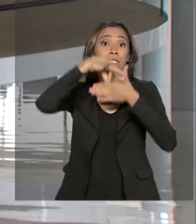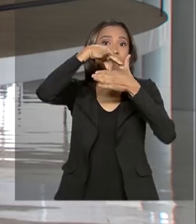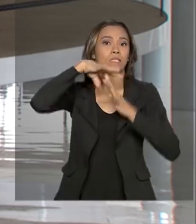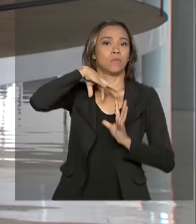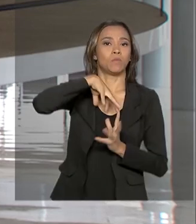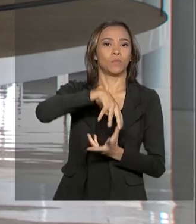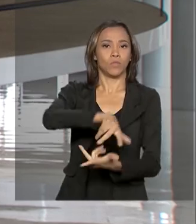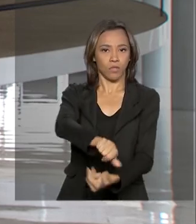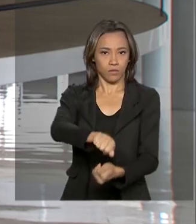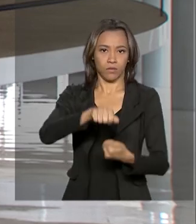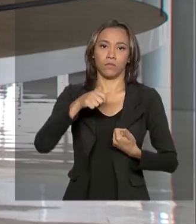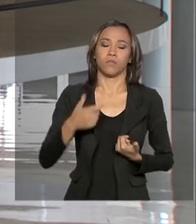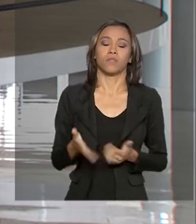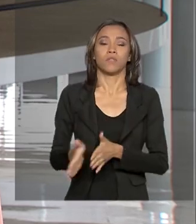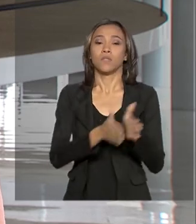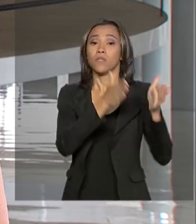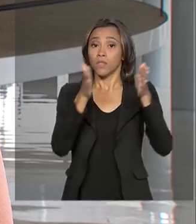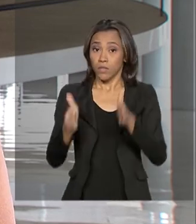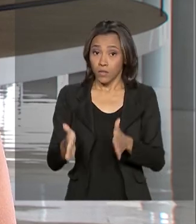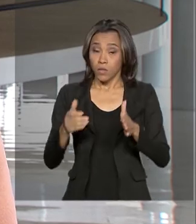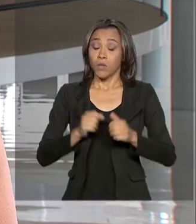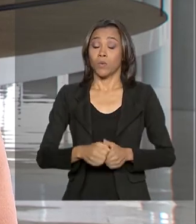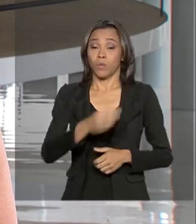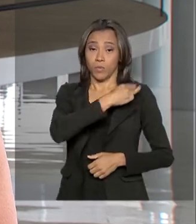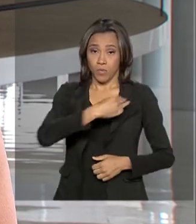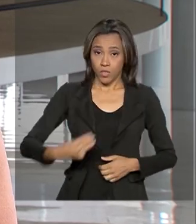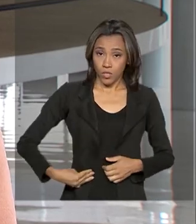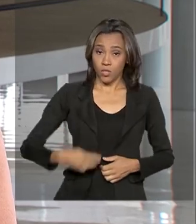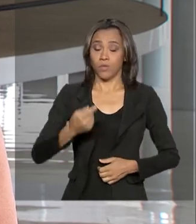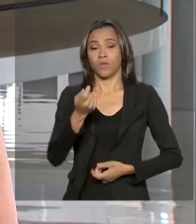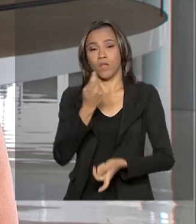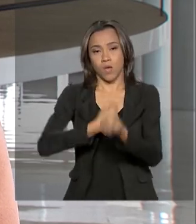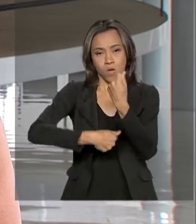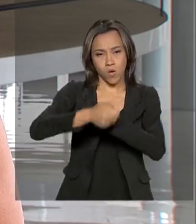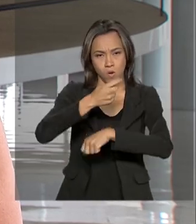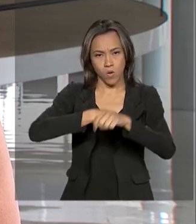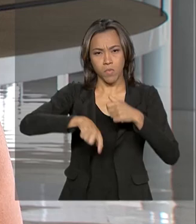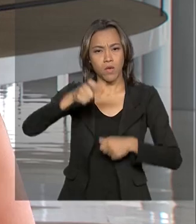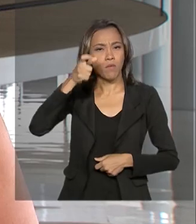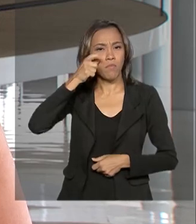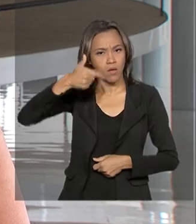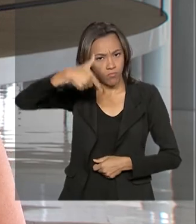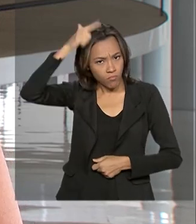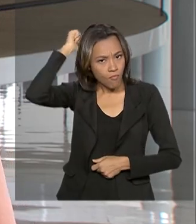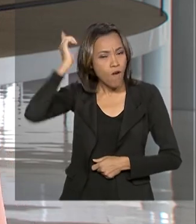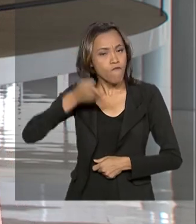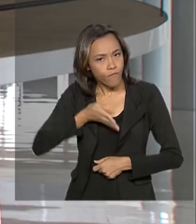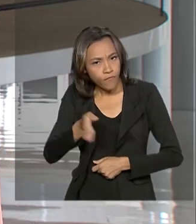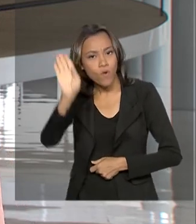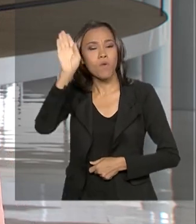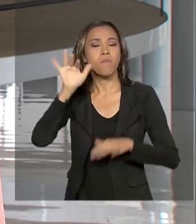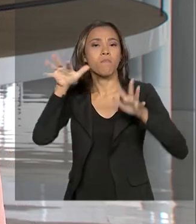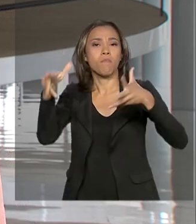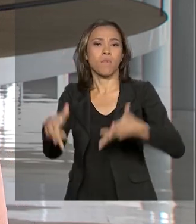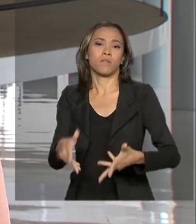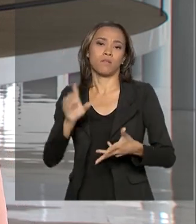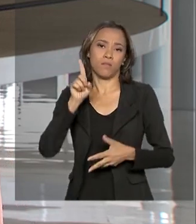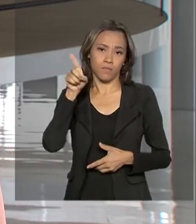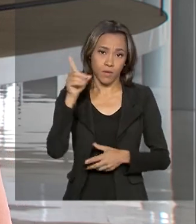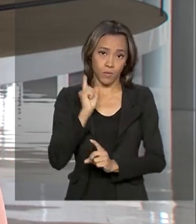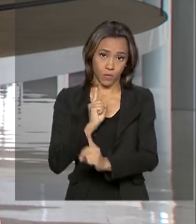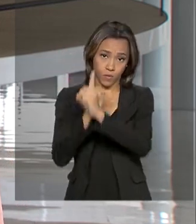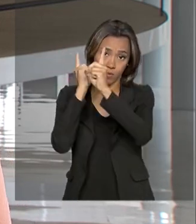O ministro da Economia, Paulo Guedes, já está lá e participa da abertura do fórum, que acontece hoje à noite, horário local.